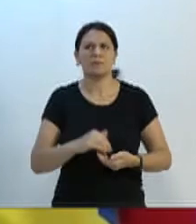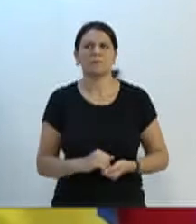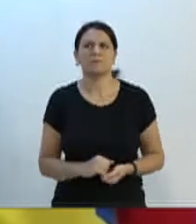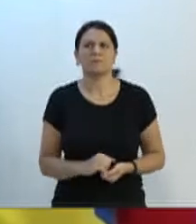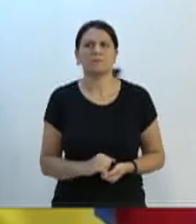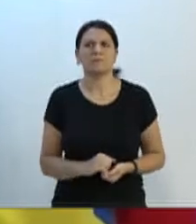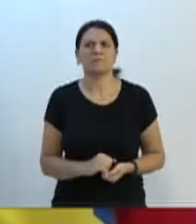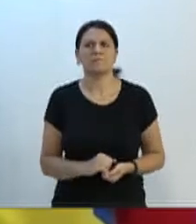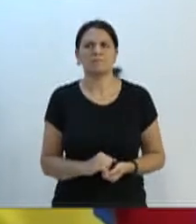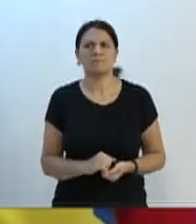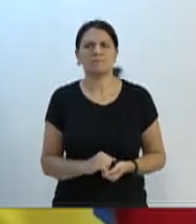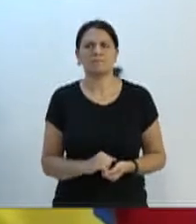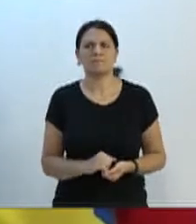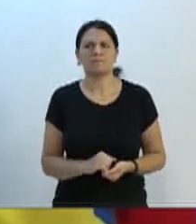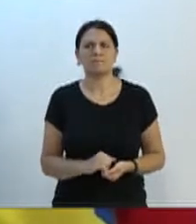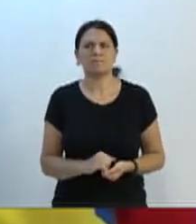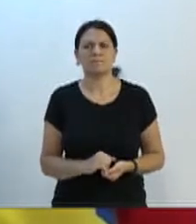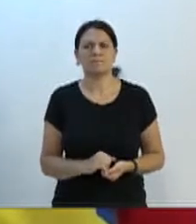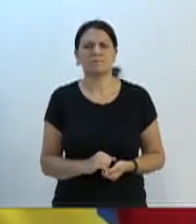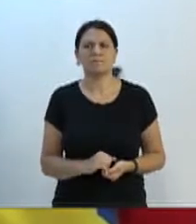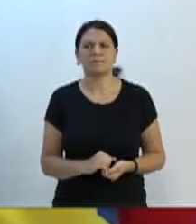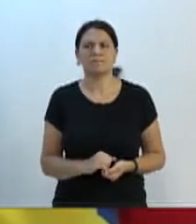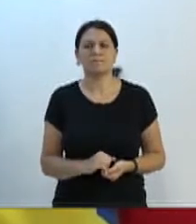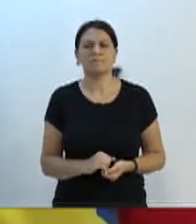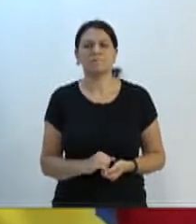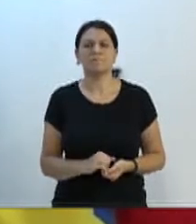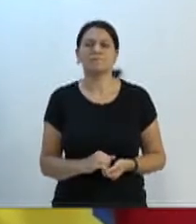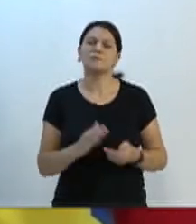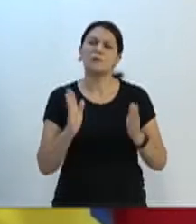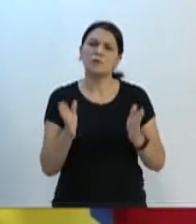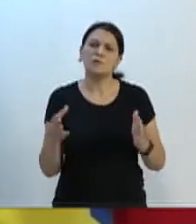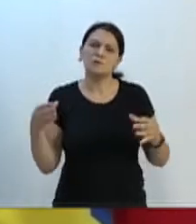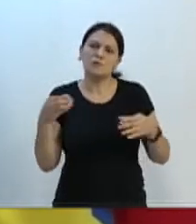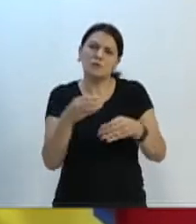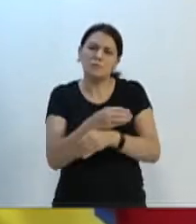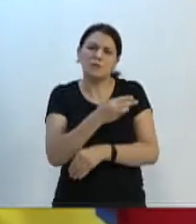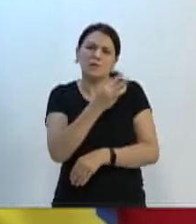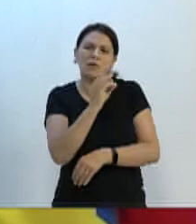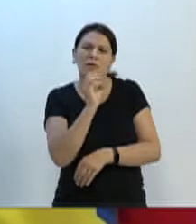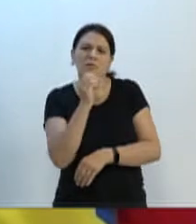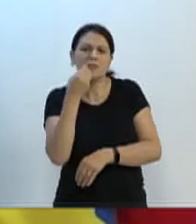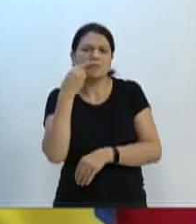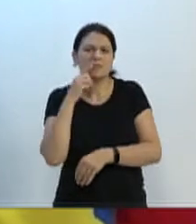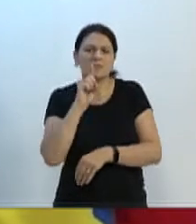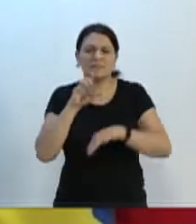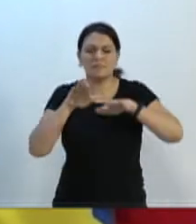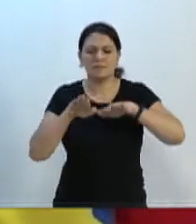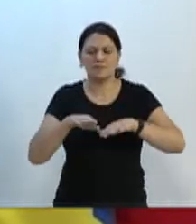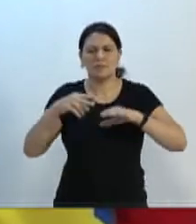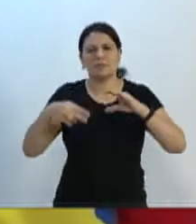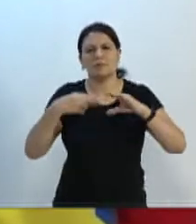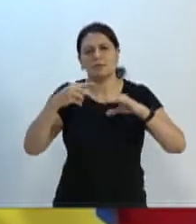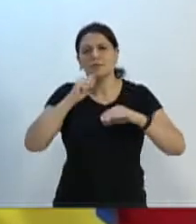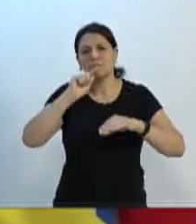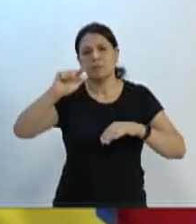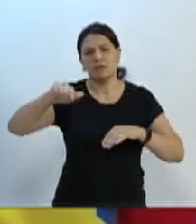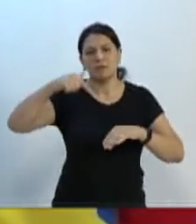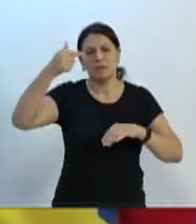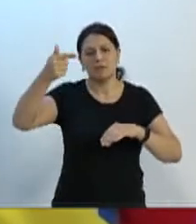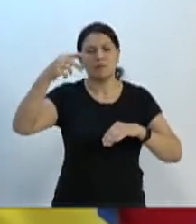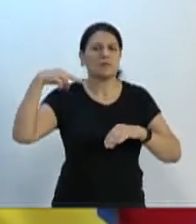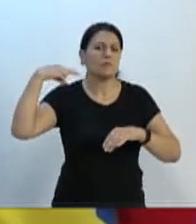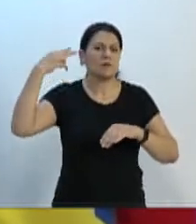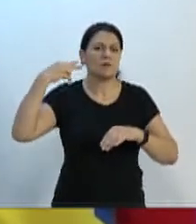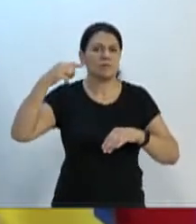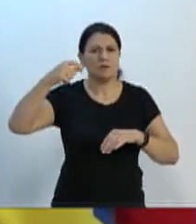Senhores, hoje completa 30 dias que estou aqui nessa casa. Semana que vem, o vereador